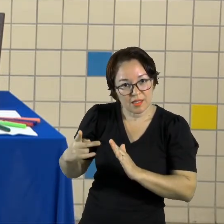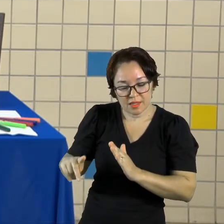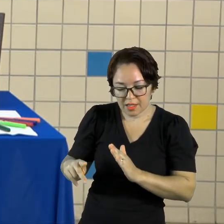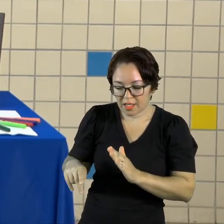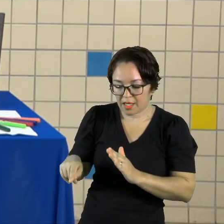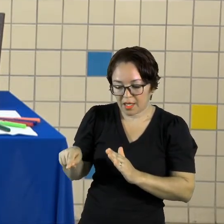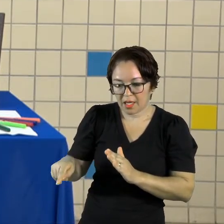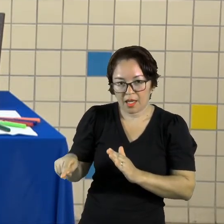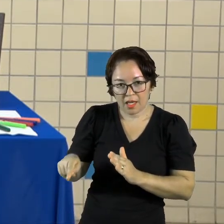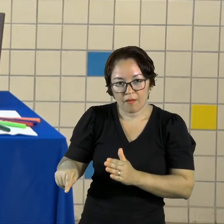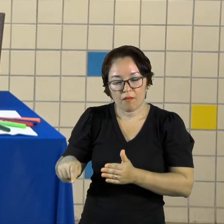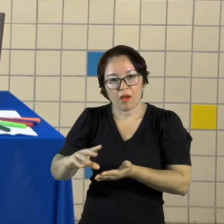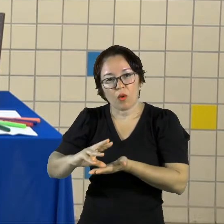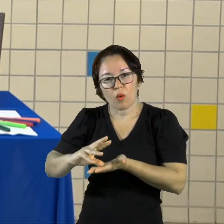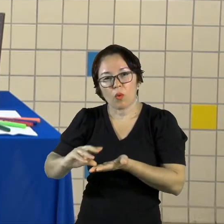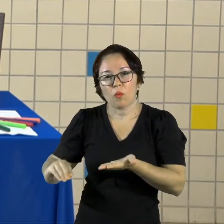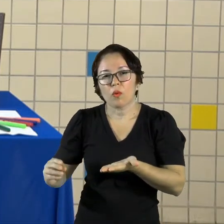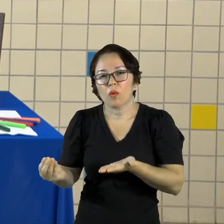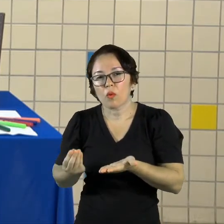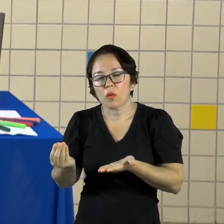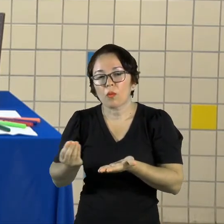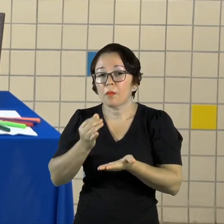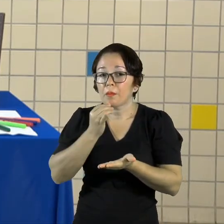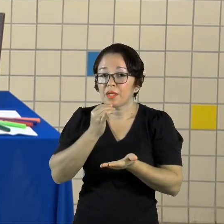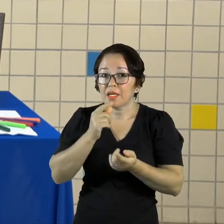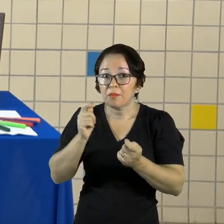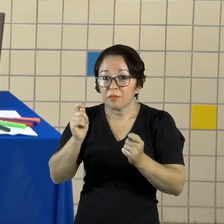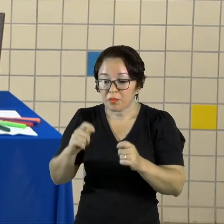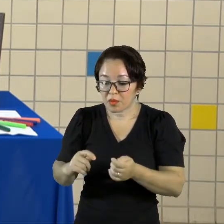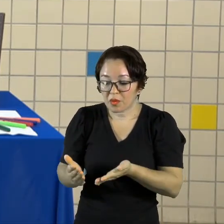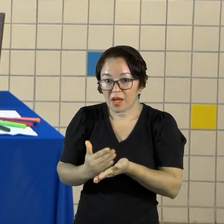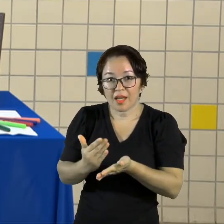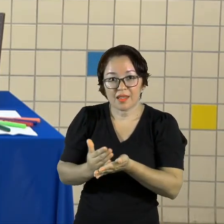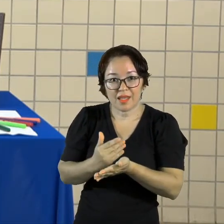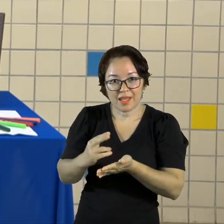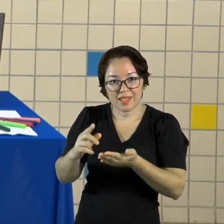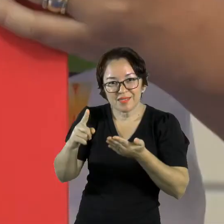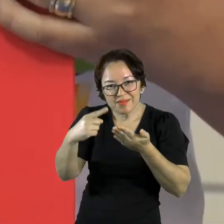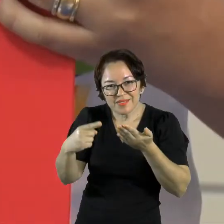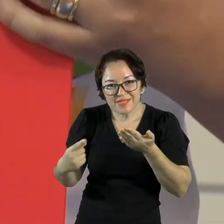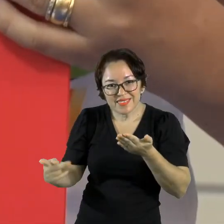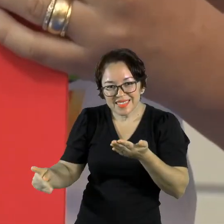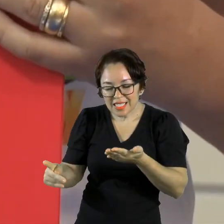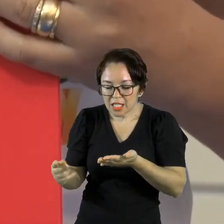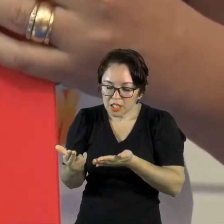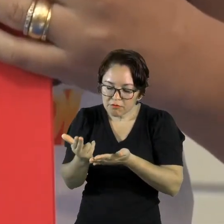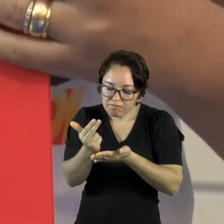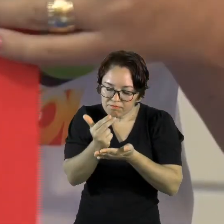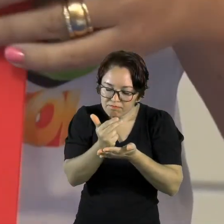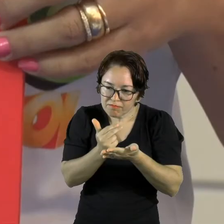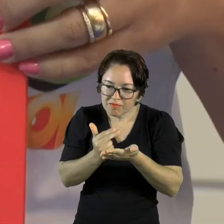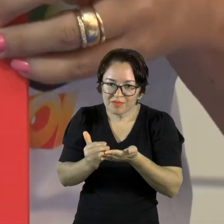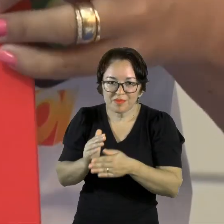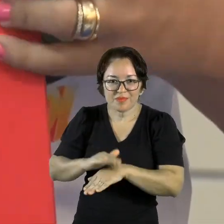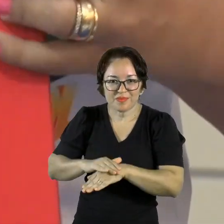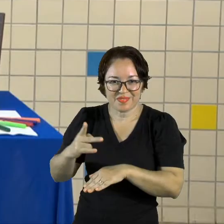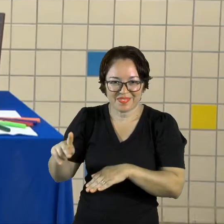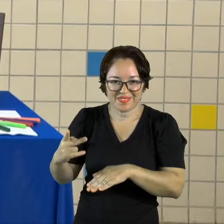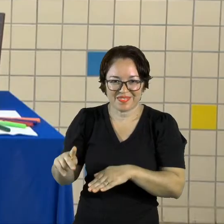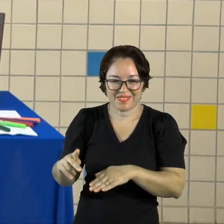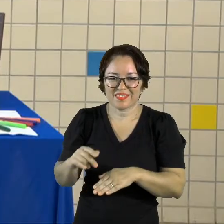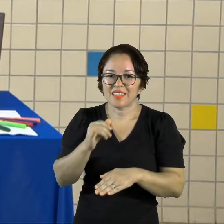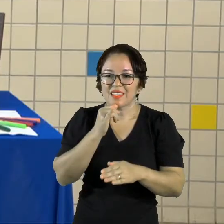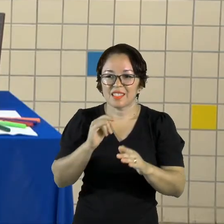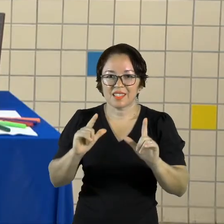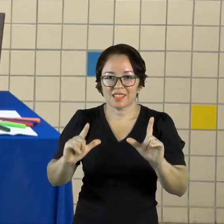registro pode ser feito no caderno da criança Lembrando que o caderno do maternal 2 É